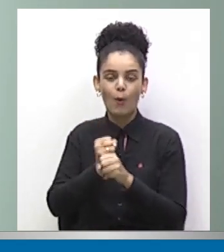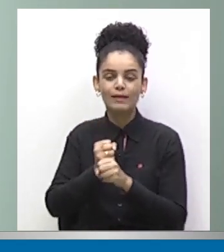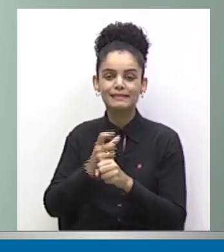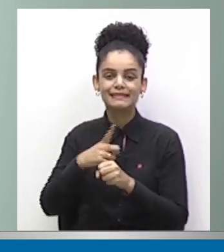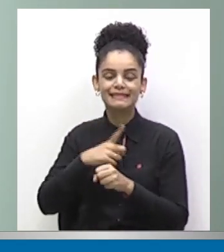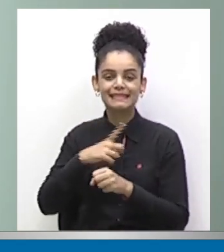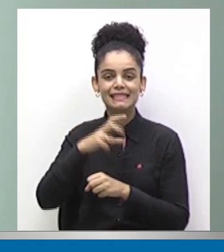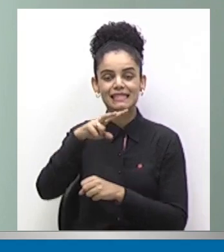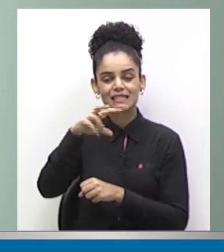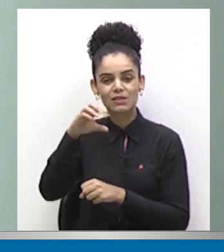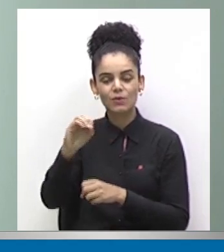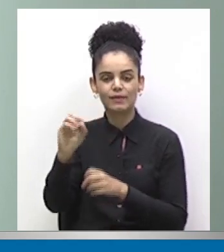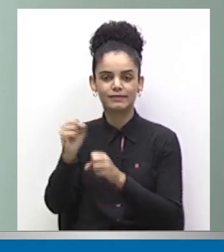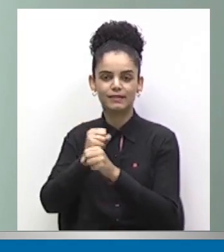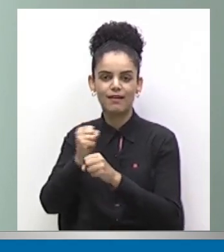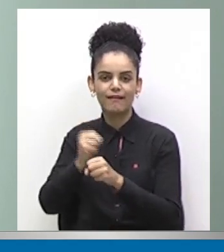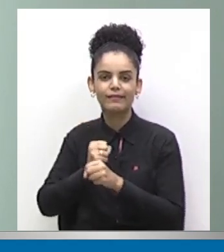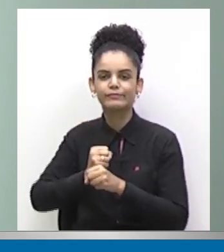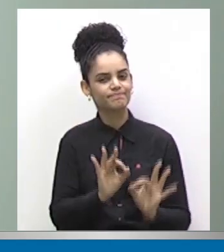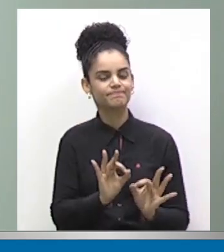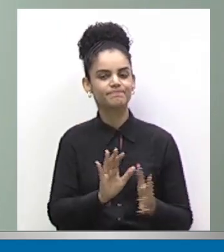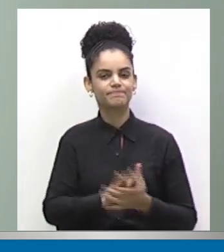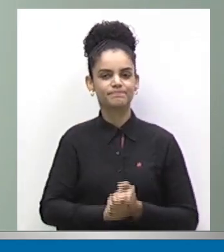realizações e de conquistas.